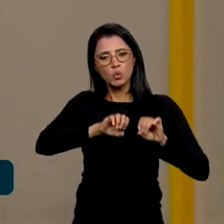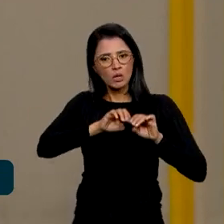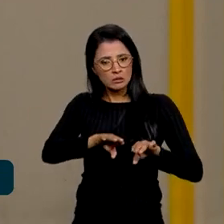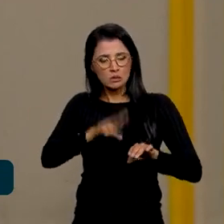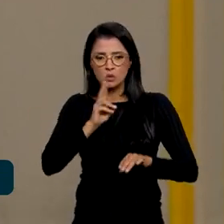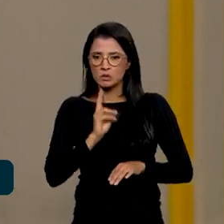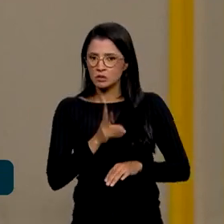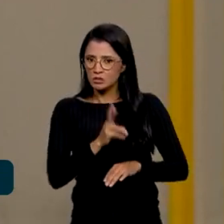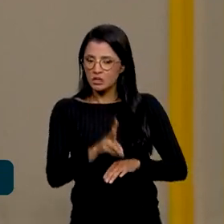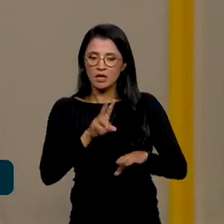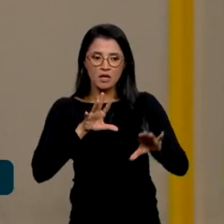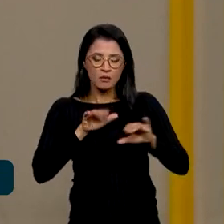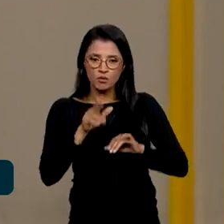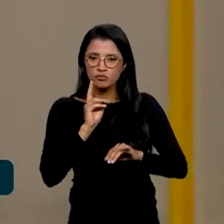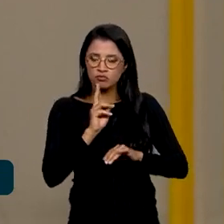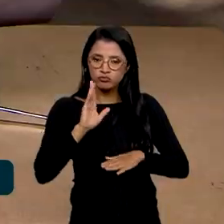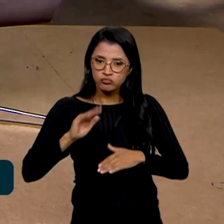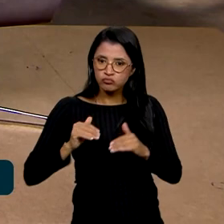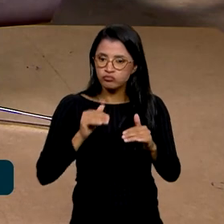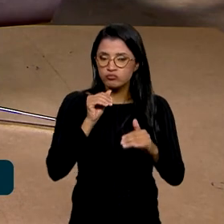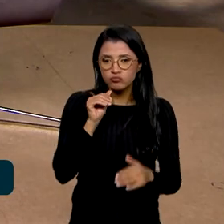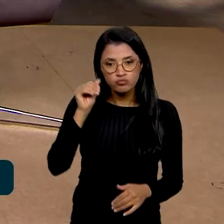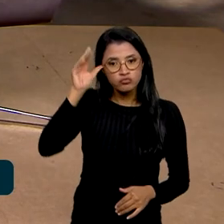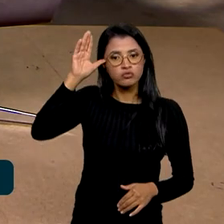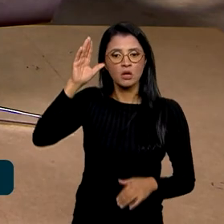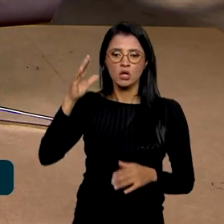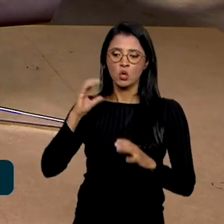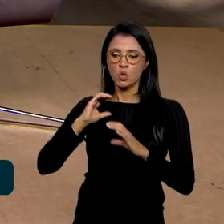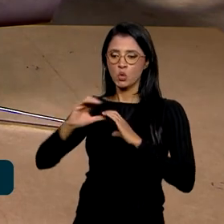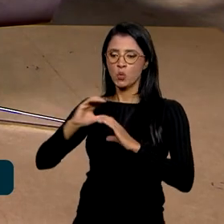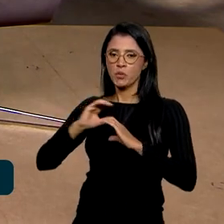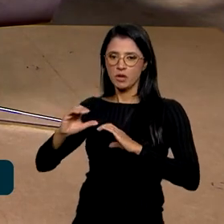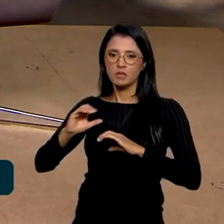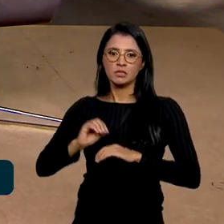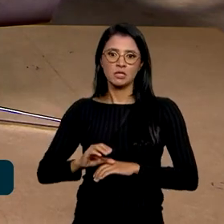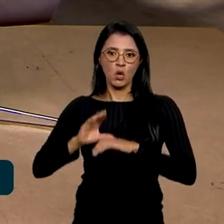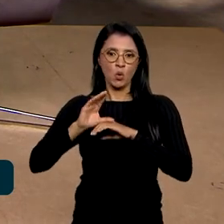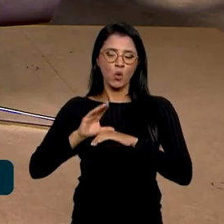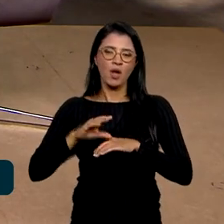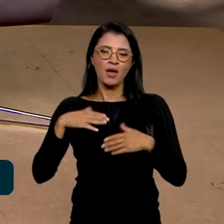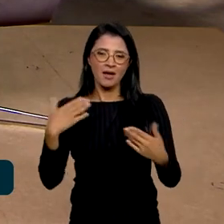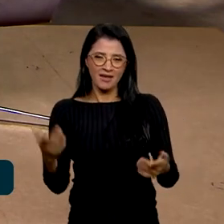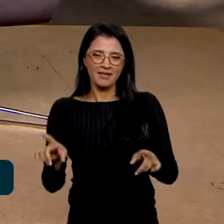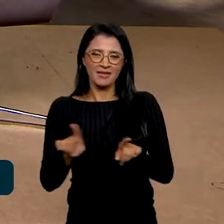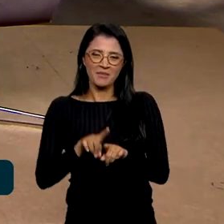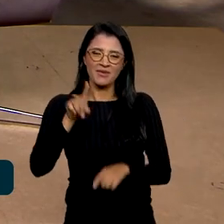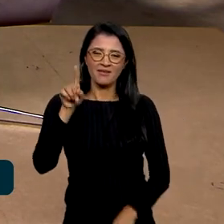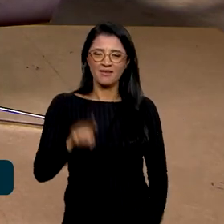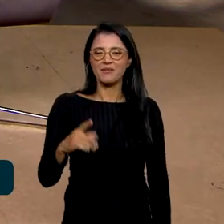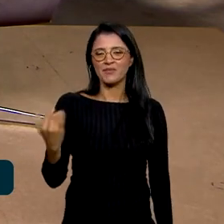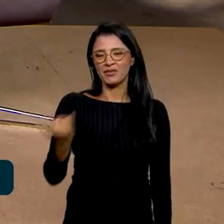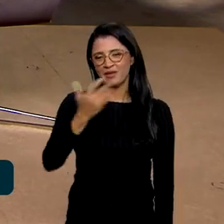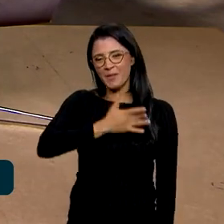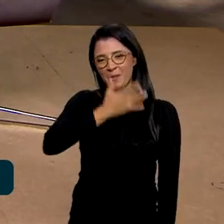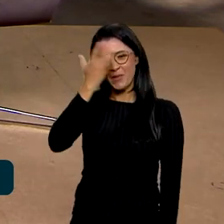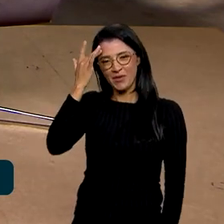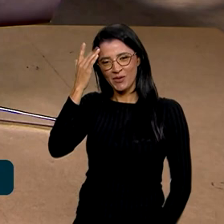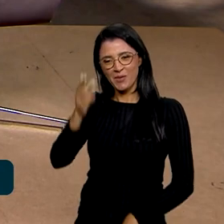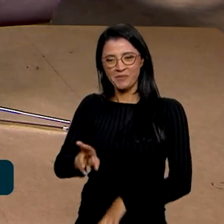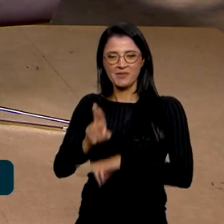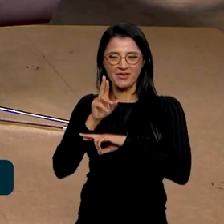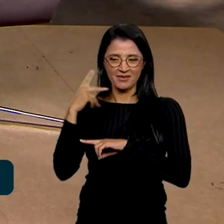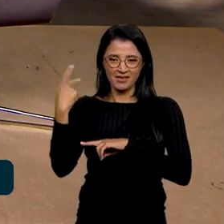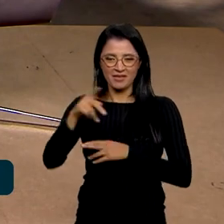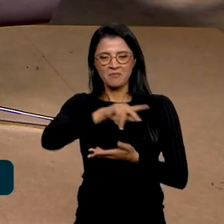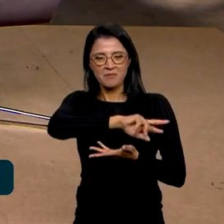processo sempre de formação permanente e comunicação. Agora, para além disso, é importante também que as pessoas que se representam